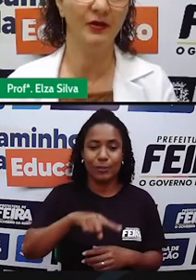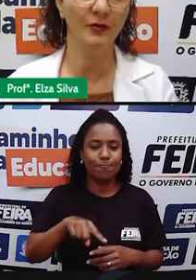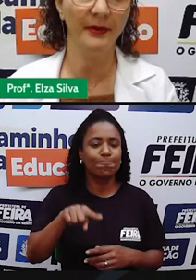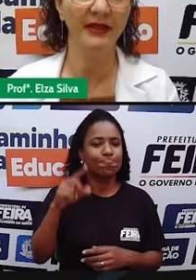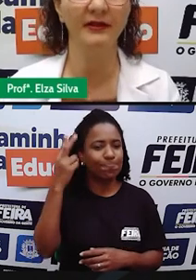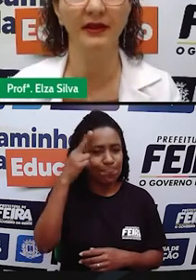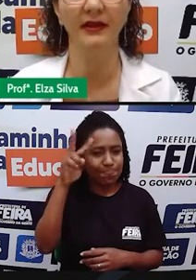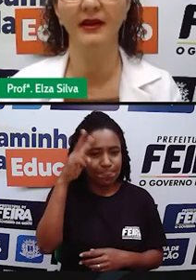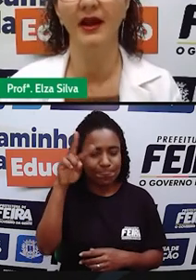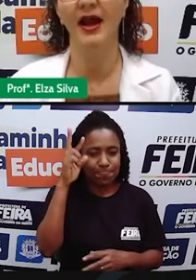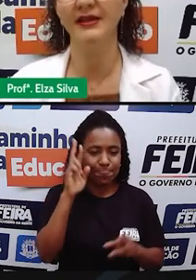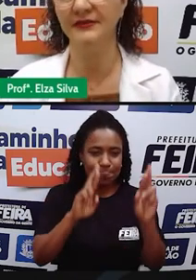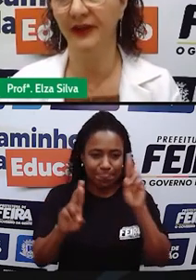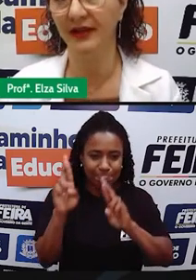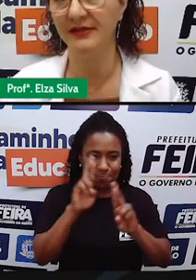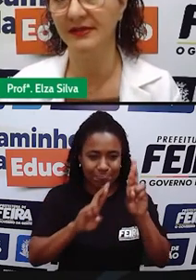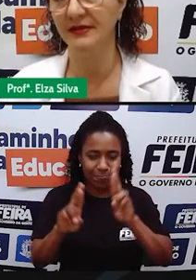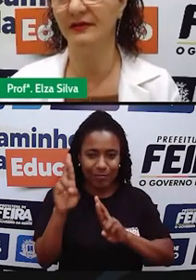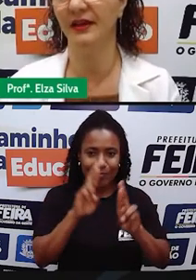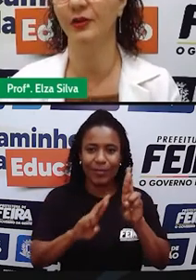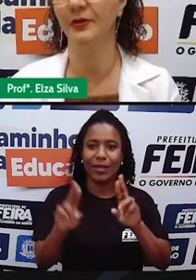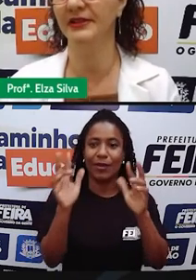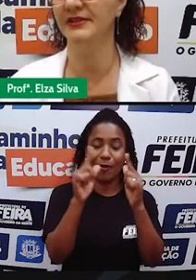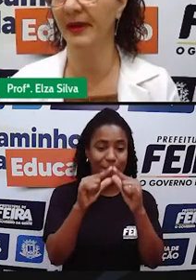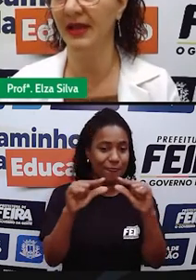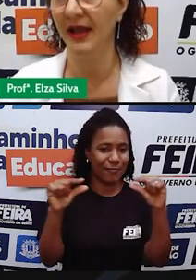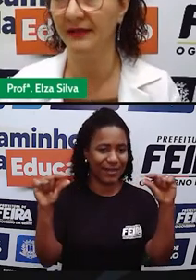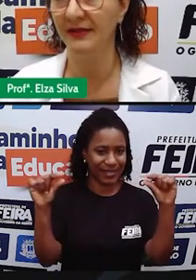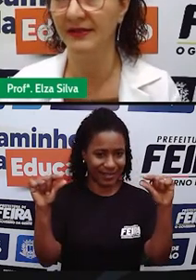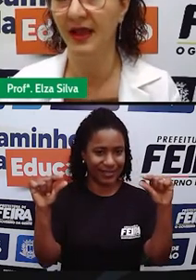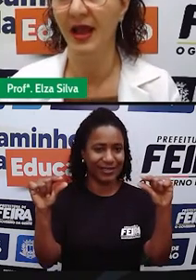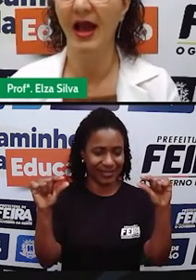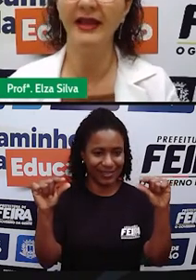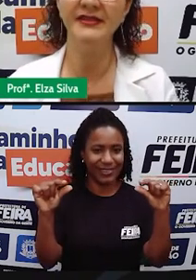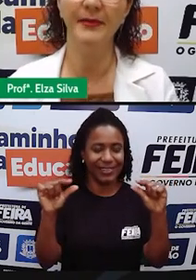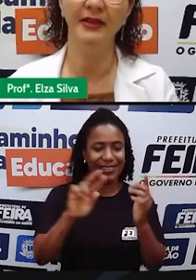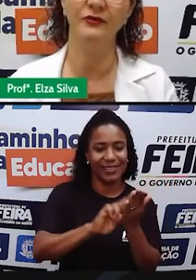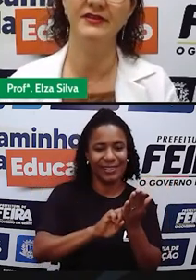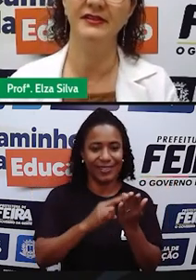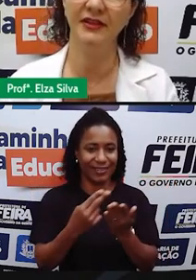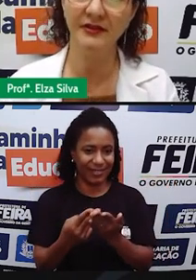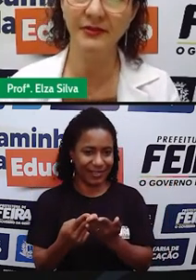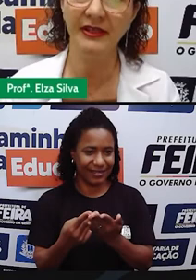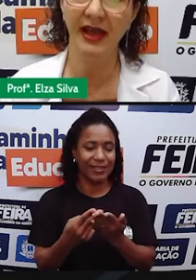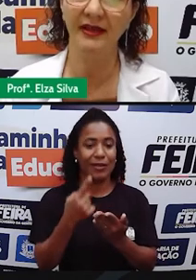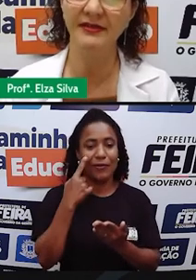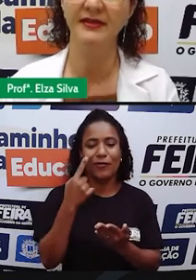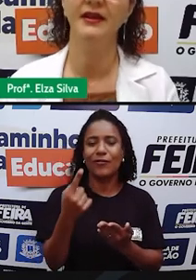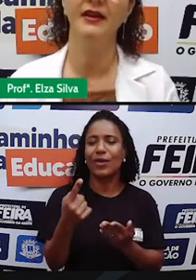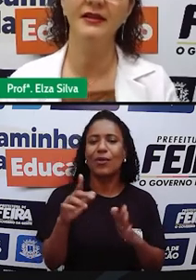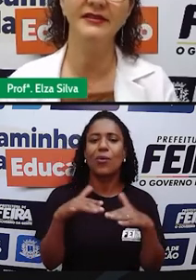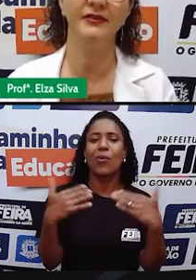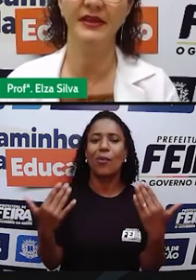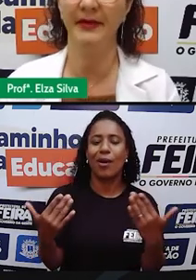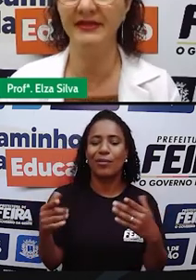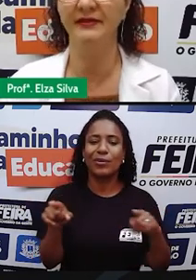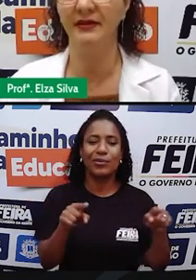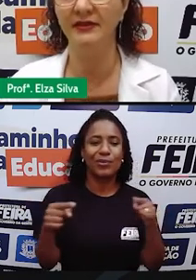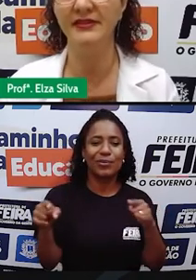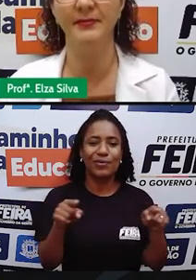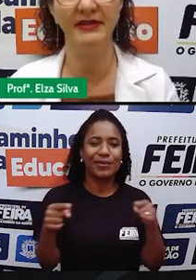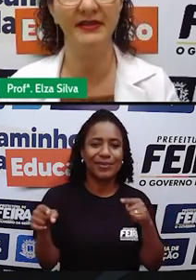a gente possa compreender as frases anteriormente espelhadas a respeito dos estilos musicais e de seus